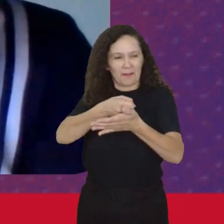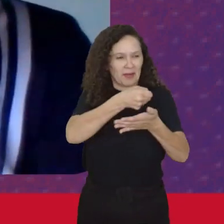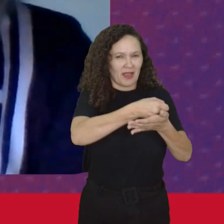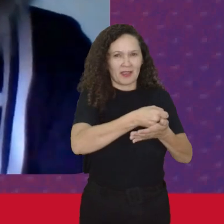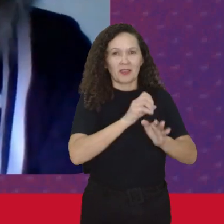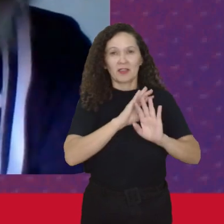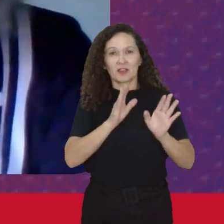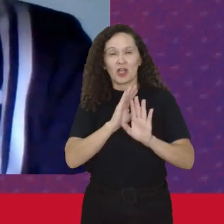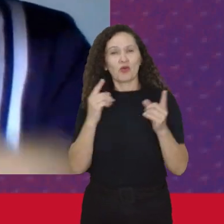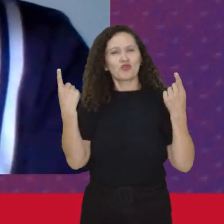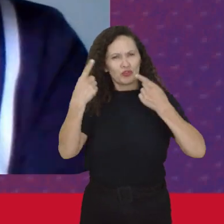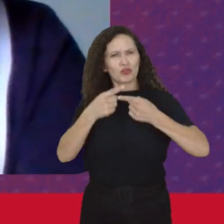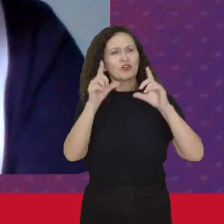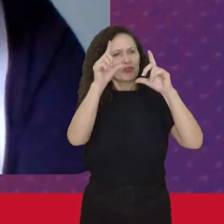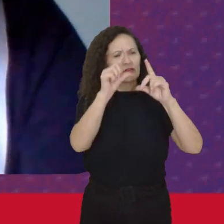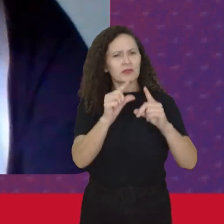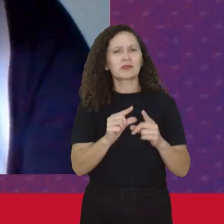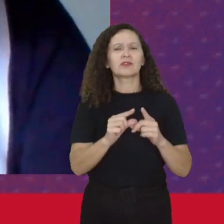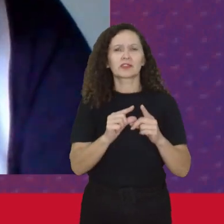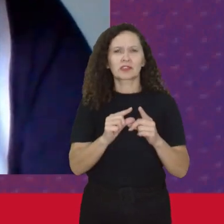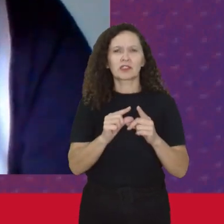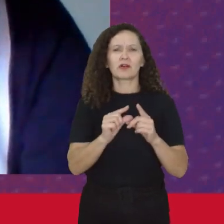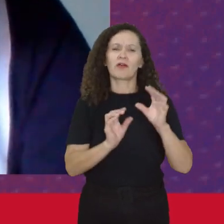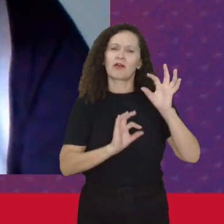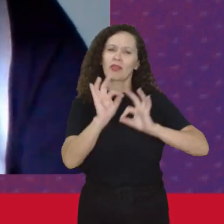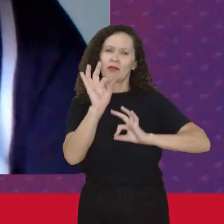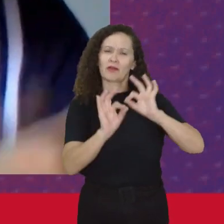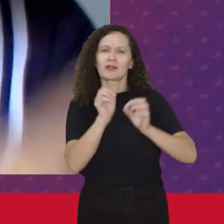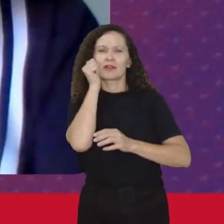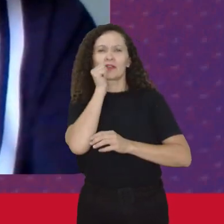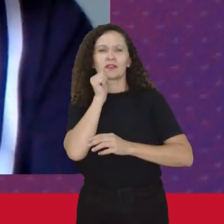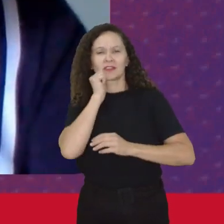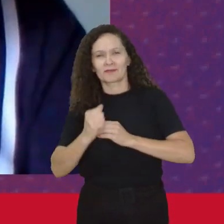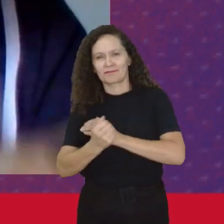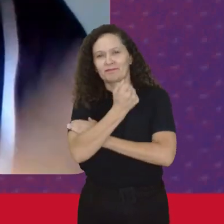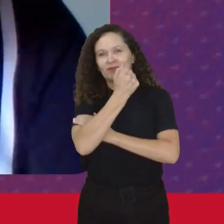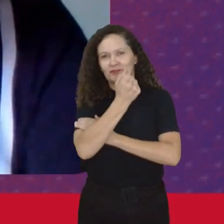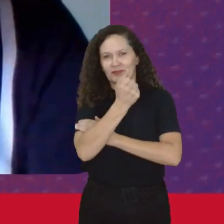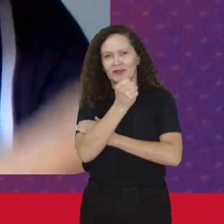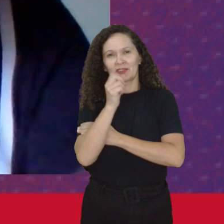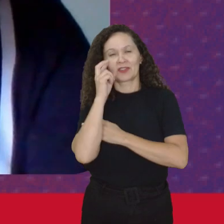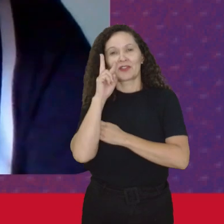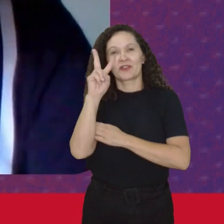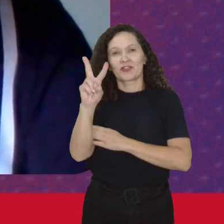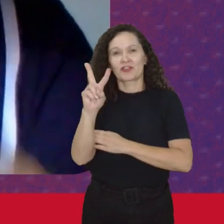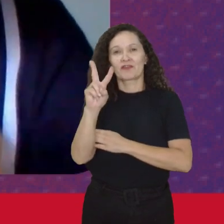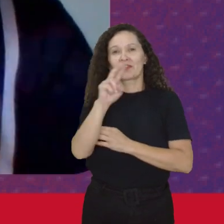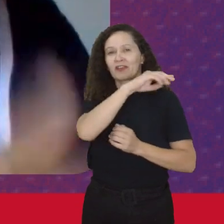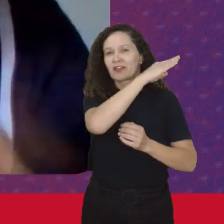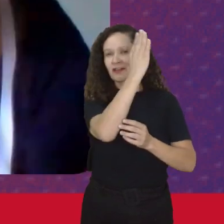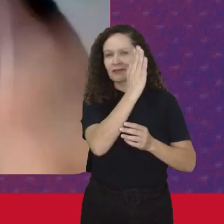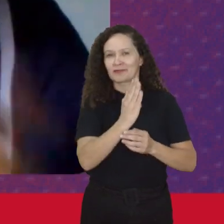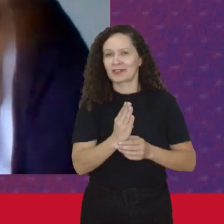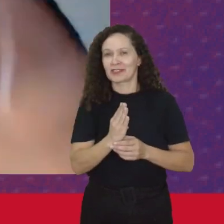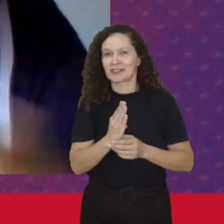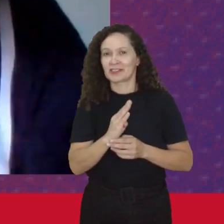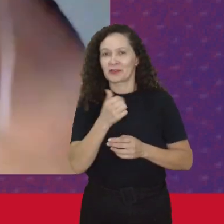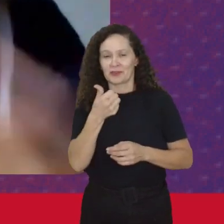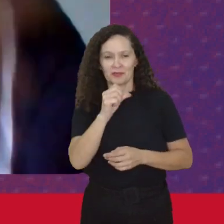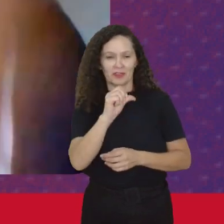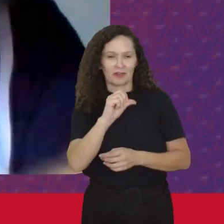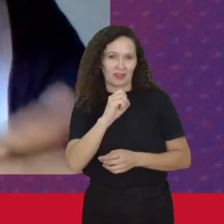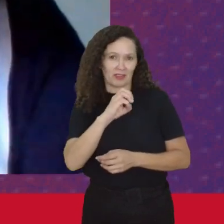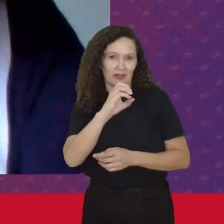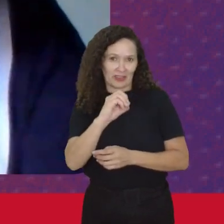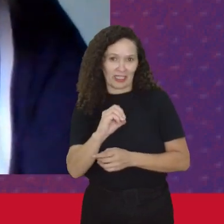retrocesso Não, mas De diminuição Da mobilização Feminista E quando a gente Olha para a América Latina Para o Brasil Nos anos 80 Nós